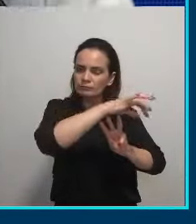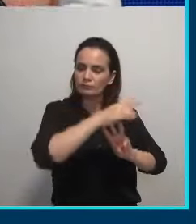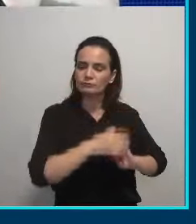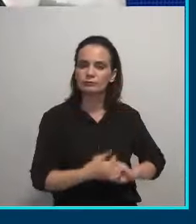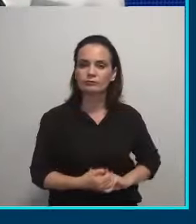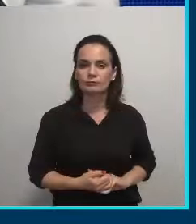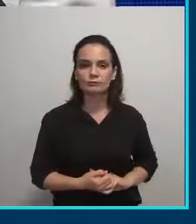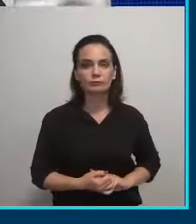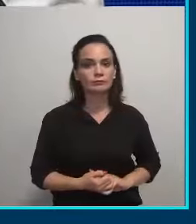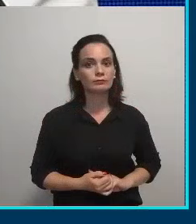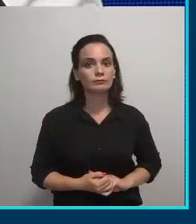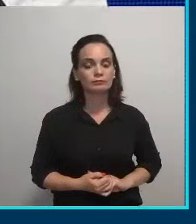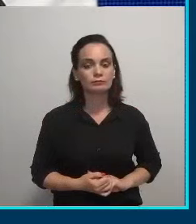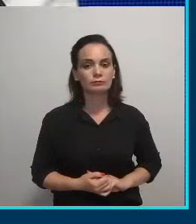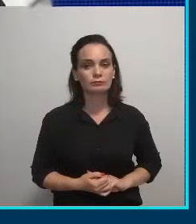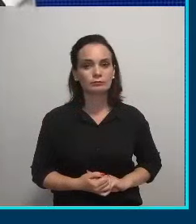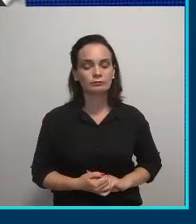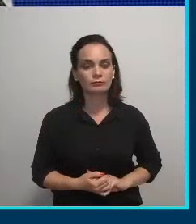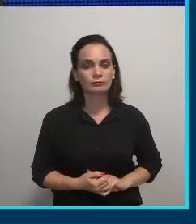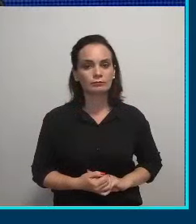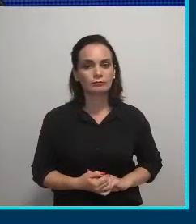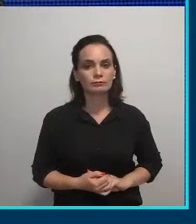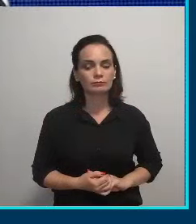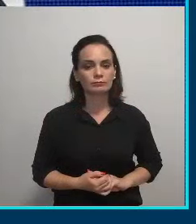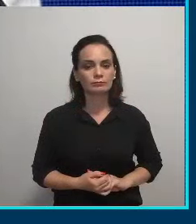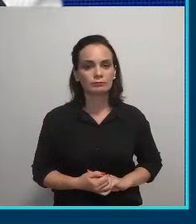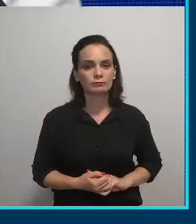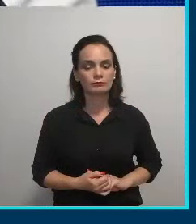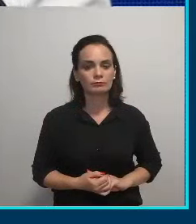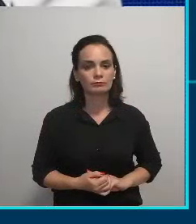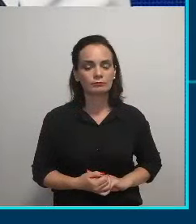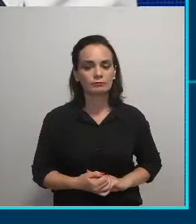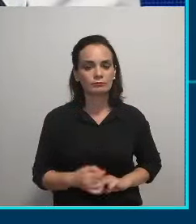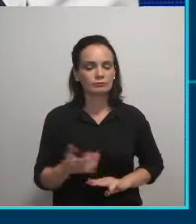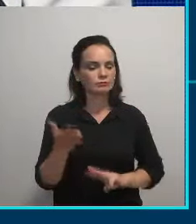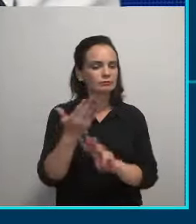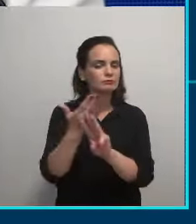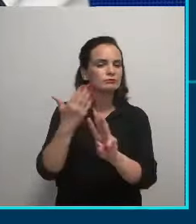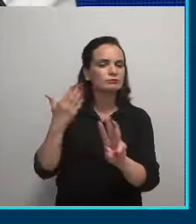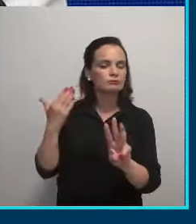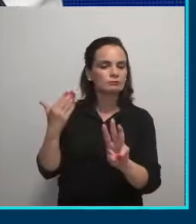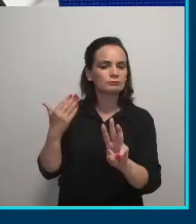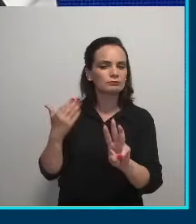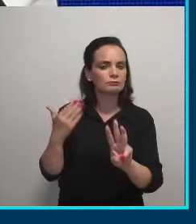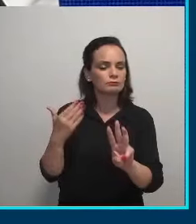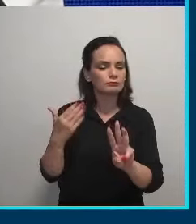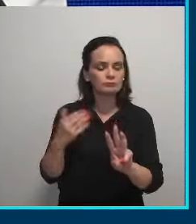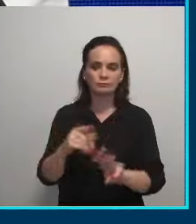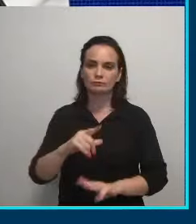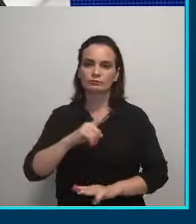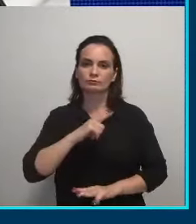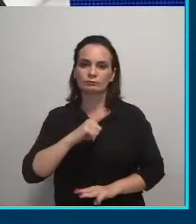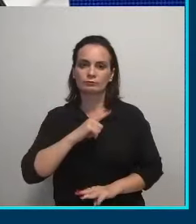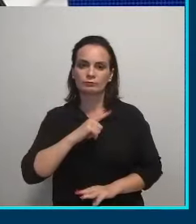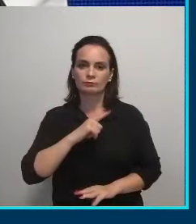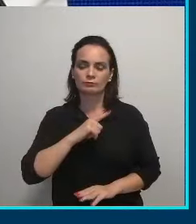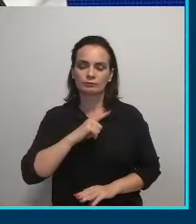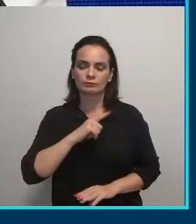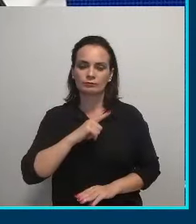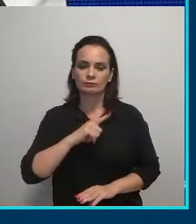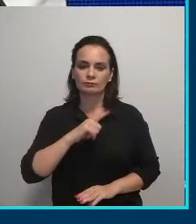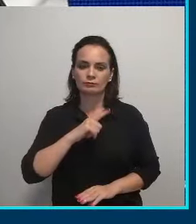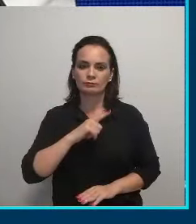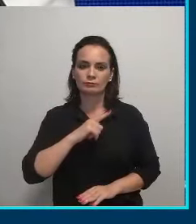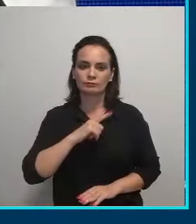Não era na gestão anterior, não. Foi antes do seu apoiador ainda, o Thiago. Nós temos uma